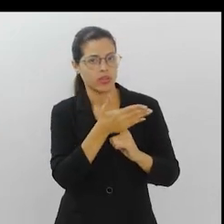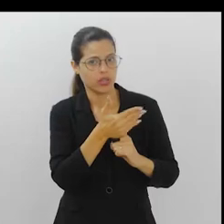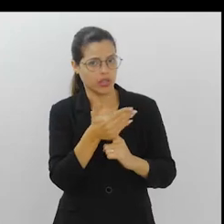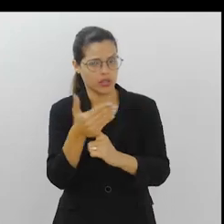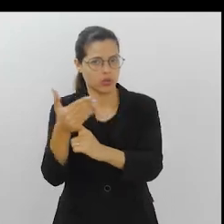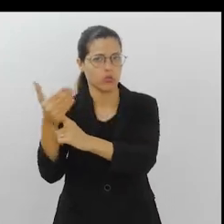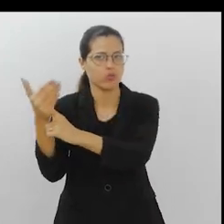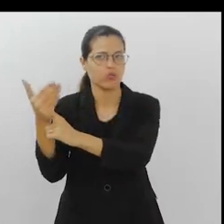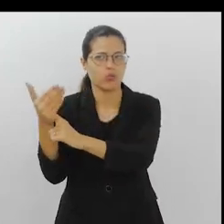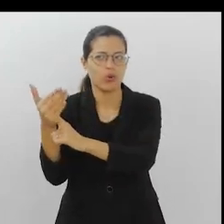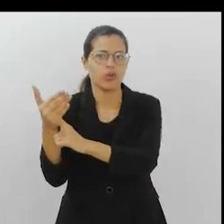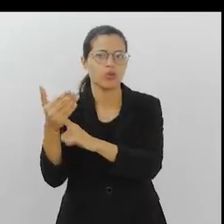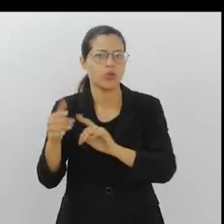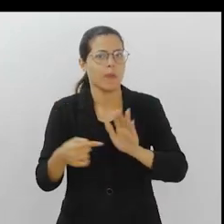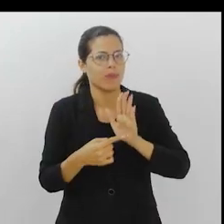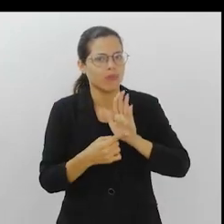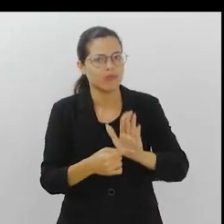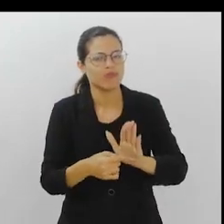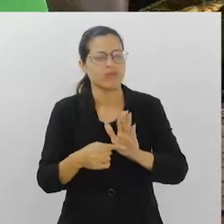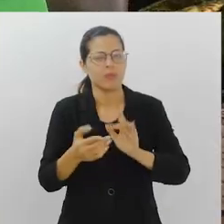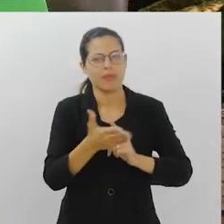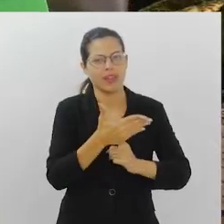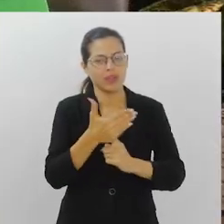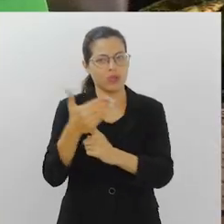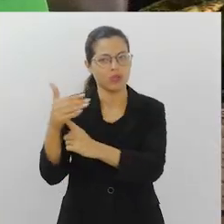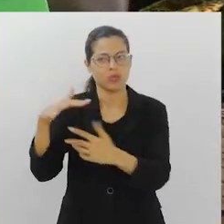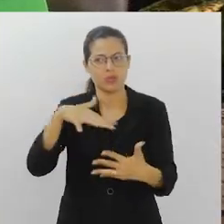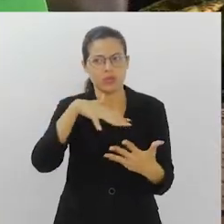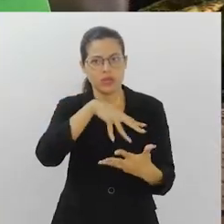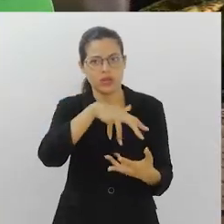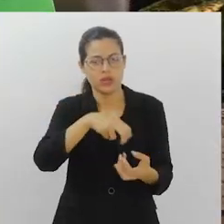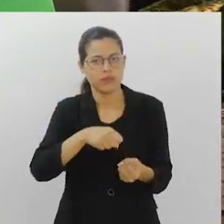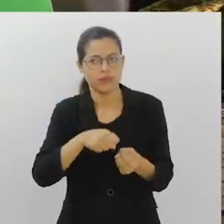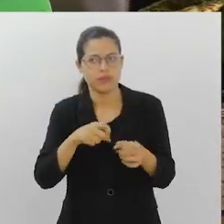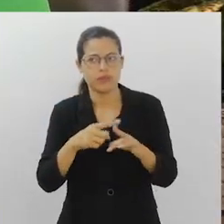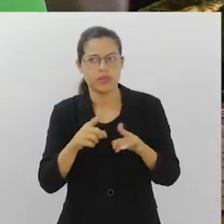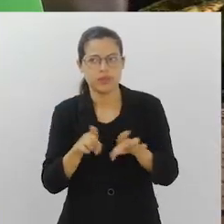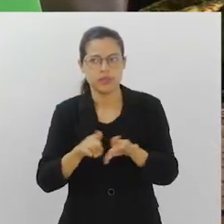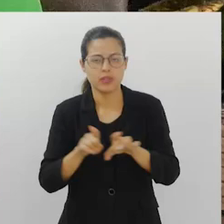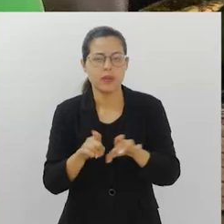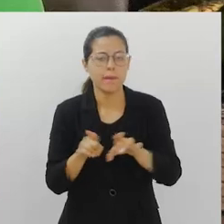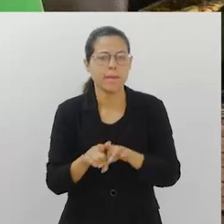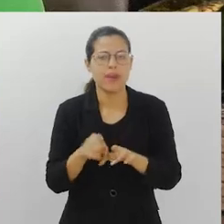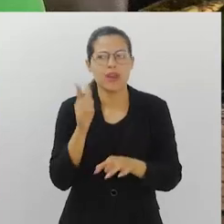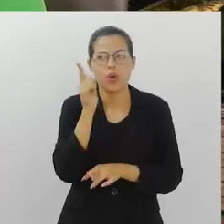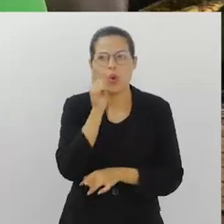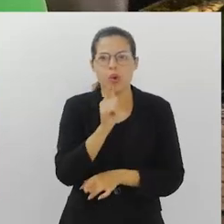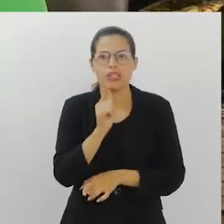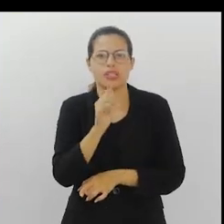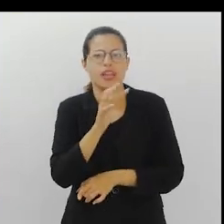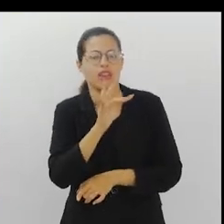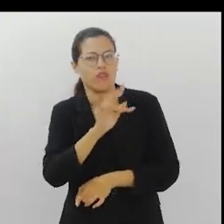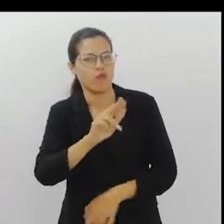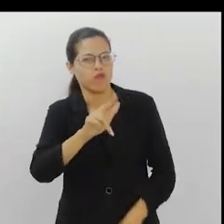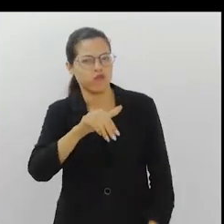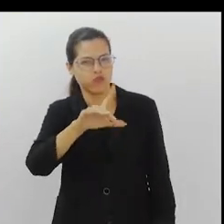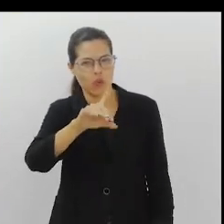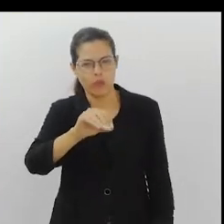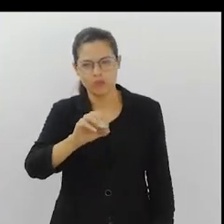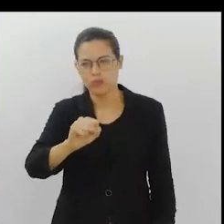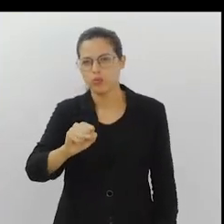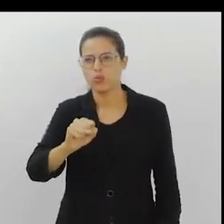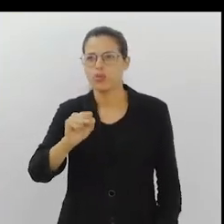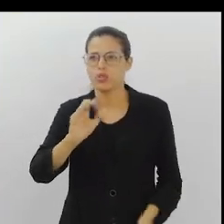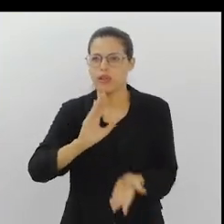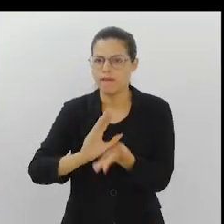termos tecnológicos, trazer uma tecnologia sustentável, mas também fundos sustentáveis. Conseguem seduzir grandes investidores, por exemplo,